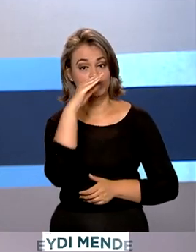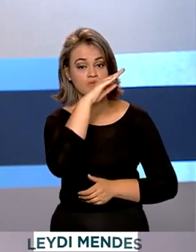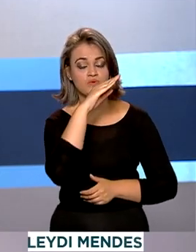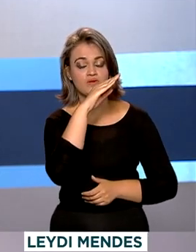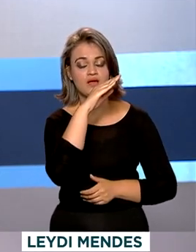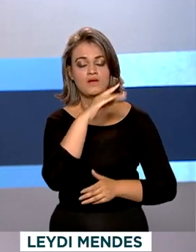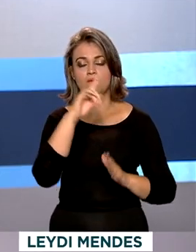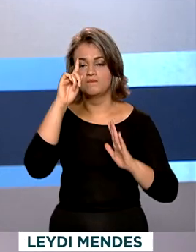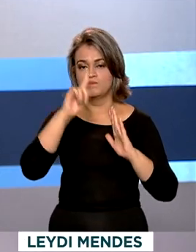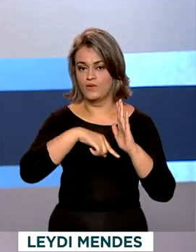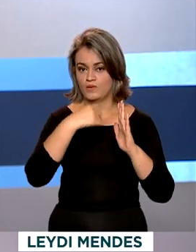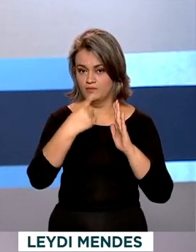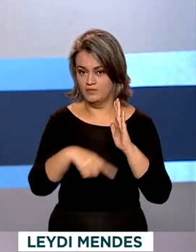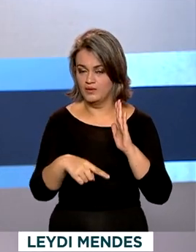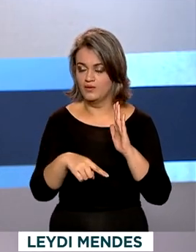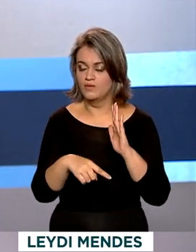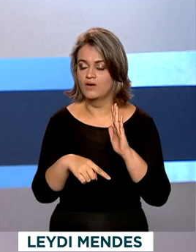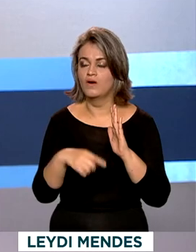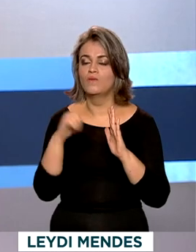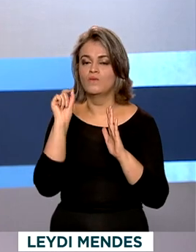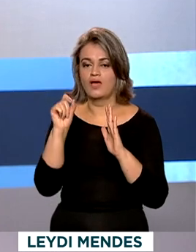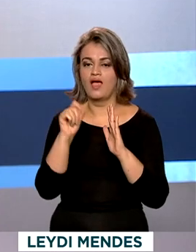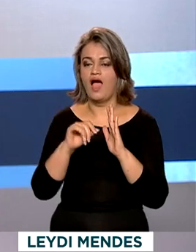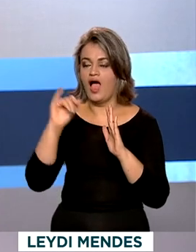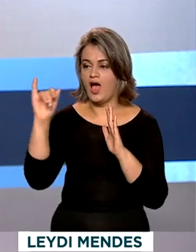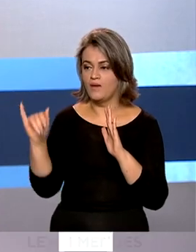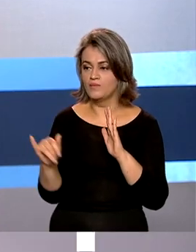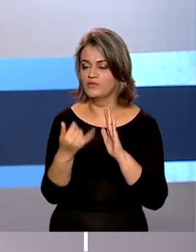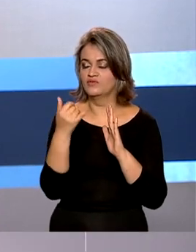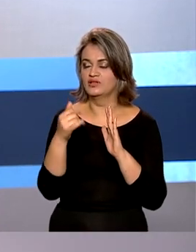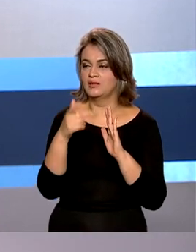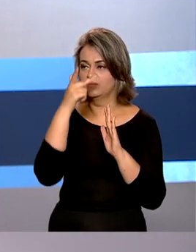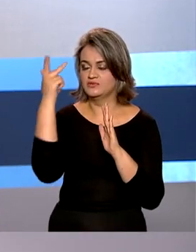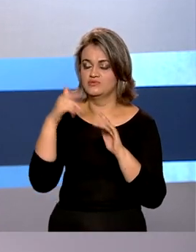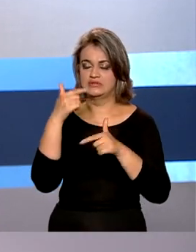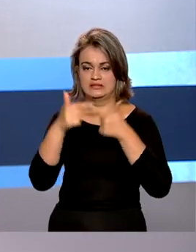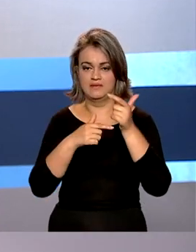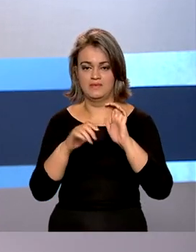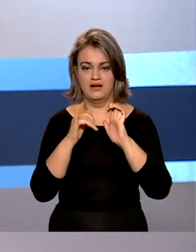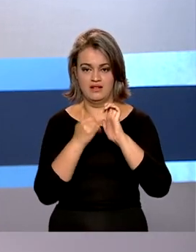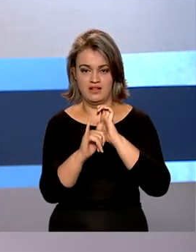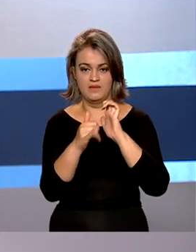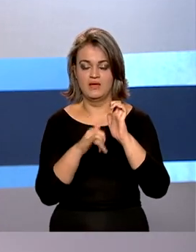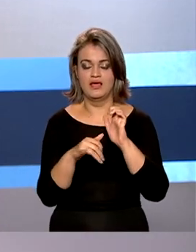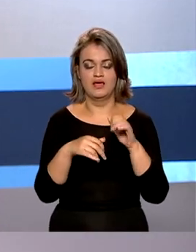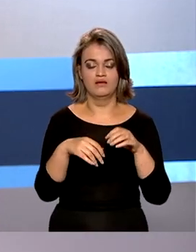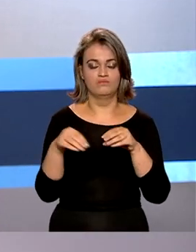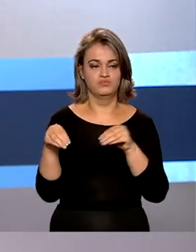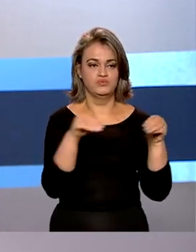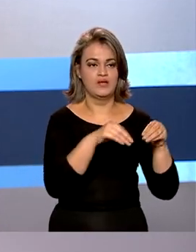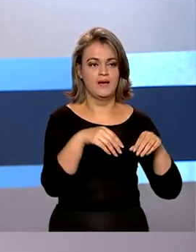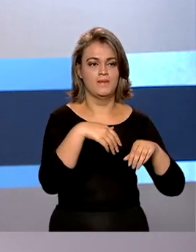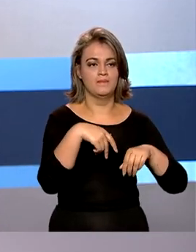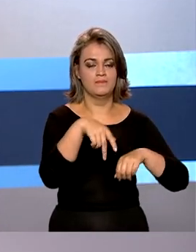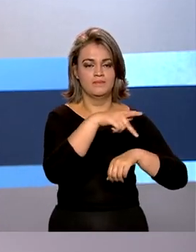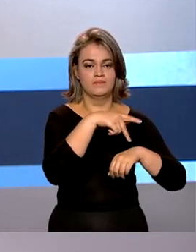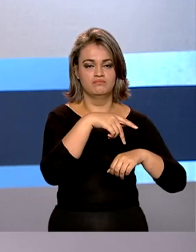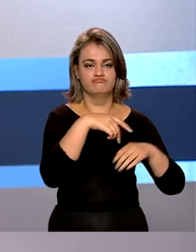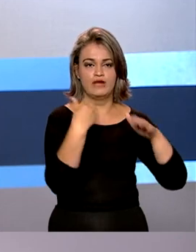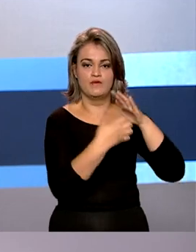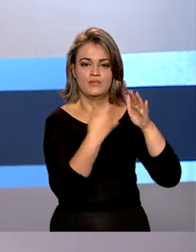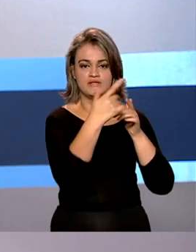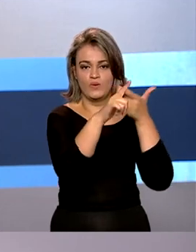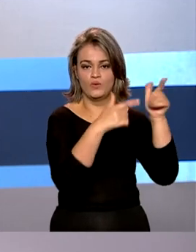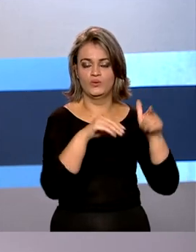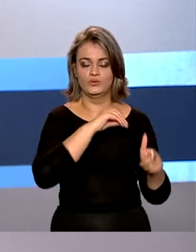Bolsonaro vetou, entre outros pontos, o reaproveitamento dos empregados da Eletrobras em outras empresas públicas federais em cargos